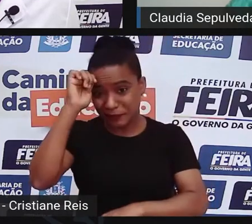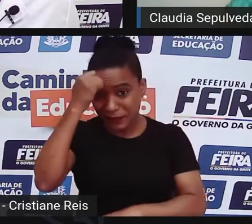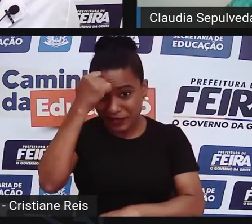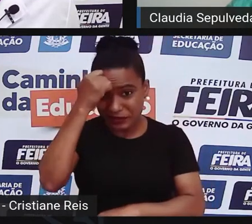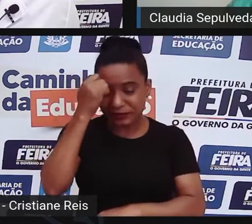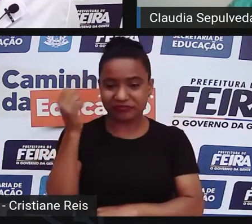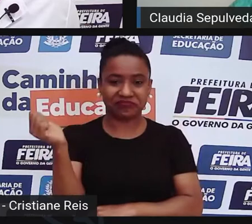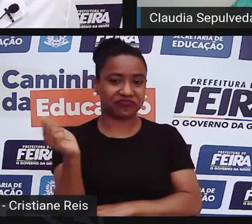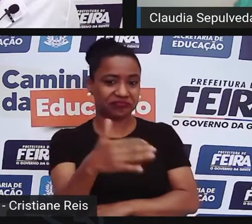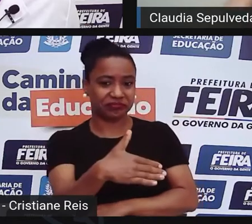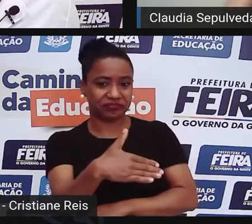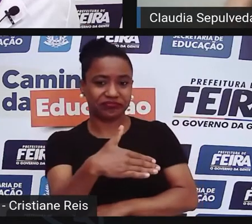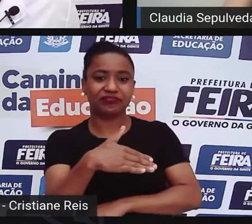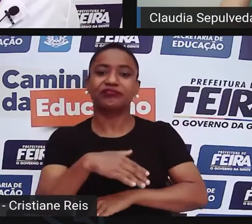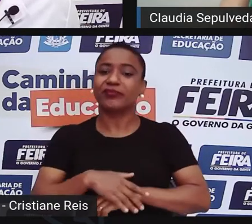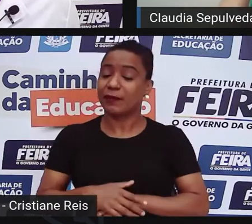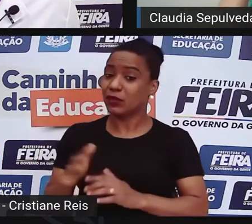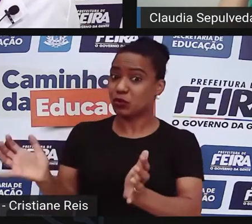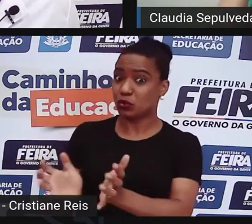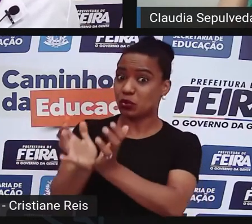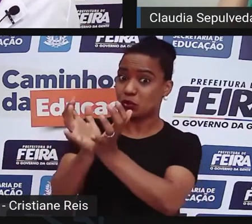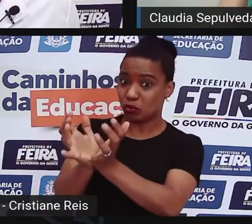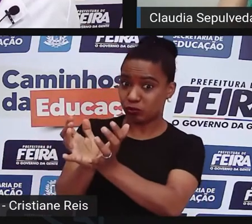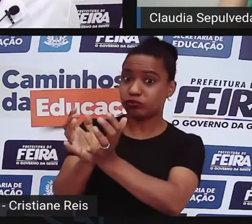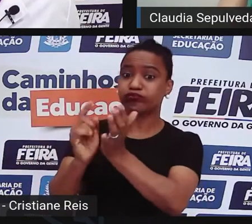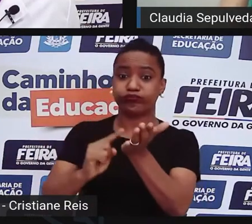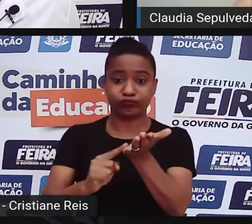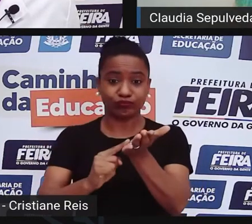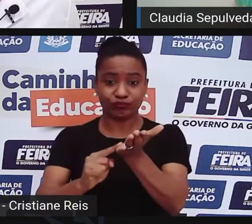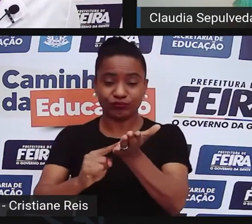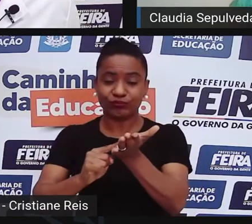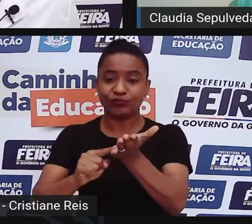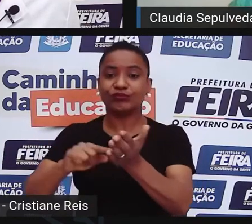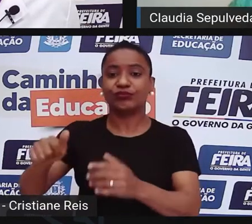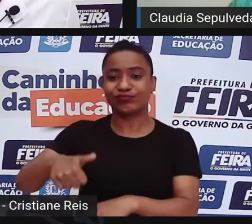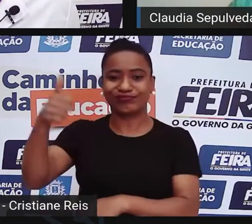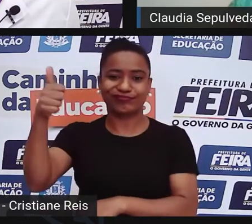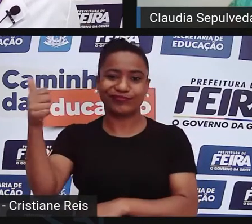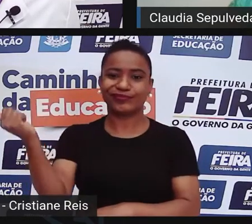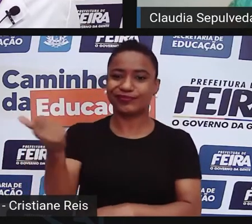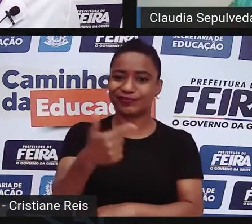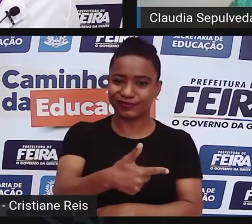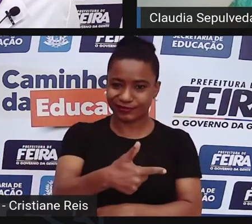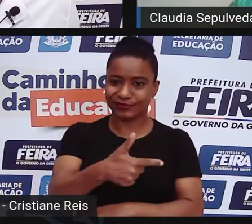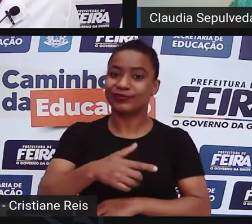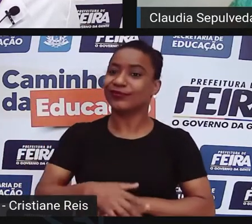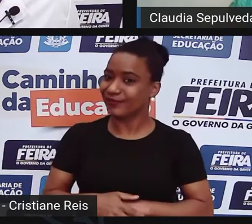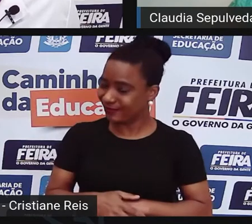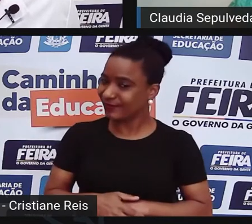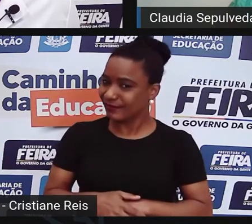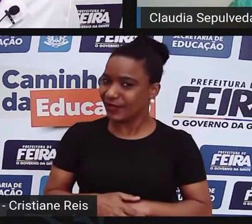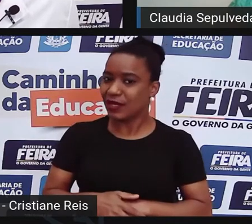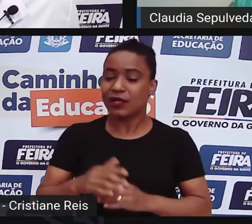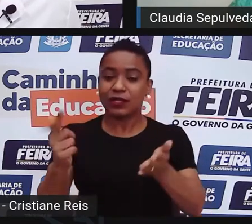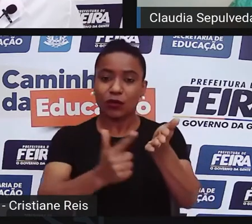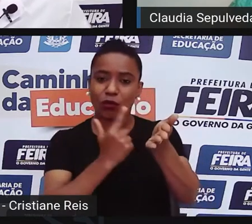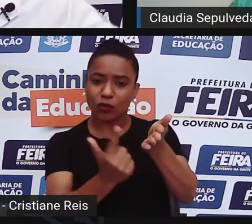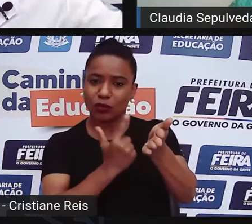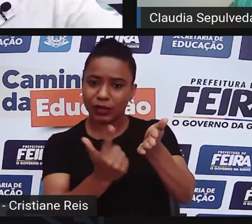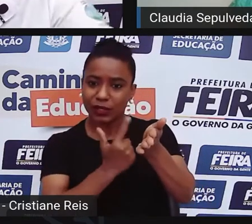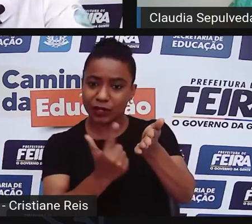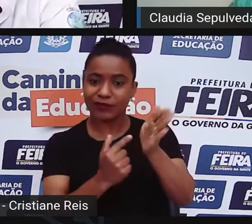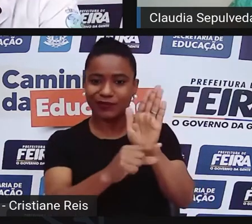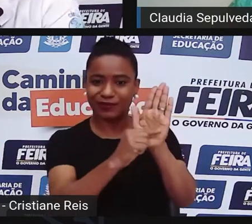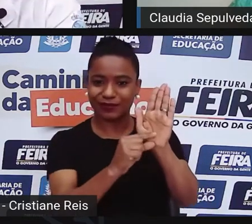transformados por esses grupos dominantes. Aliás, sobre esse tema, eu recomendo o livro A História Preta das Coisas, da professora Bárbara